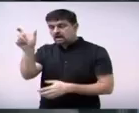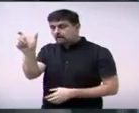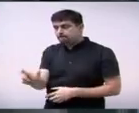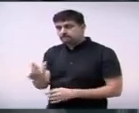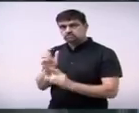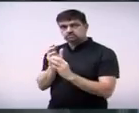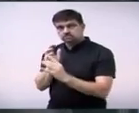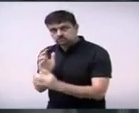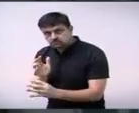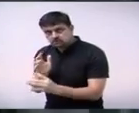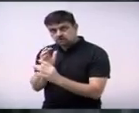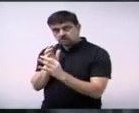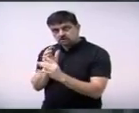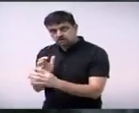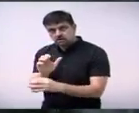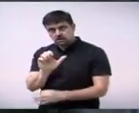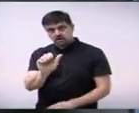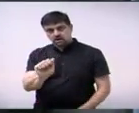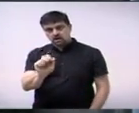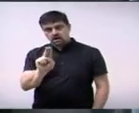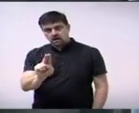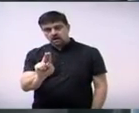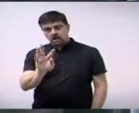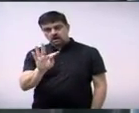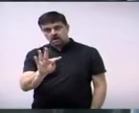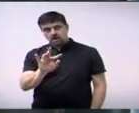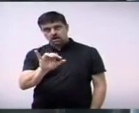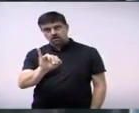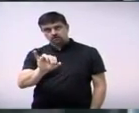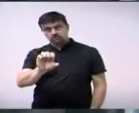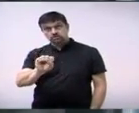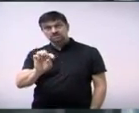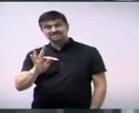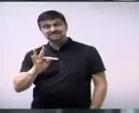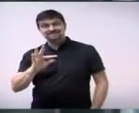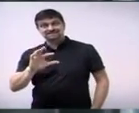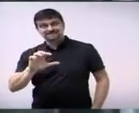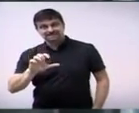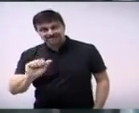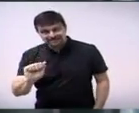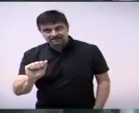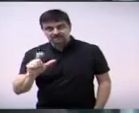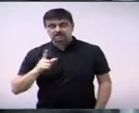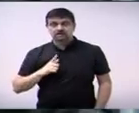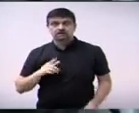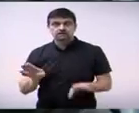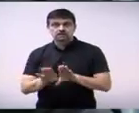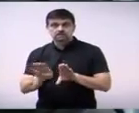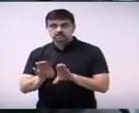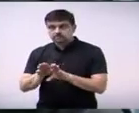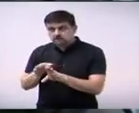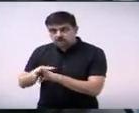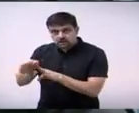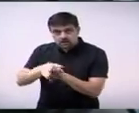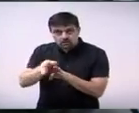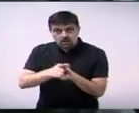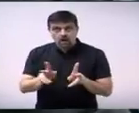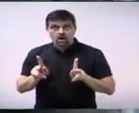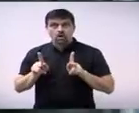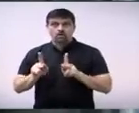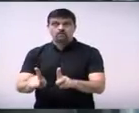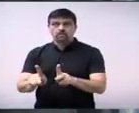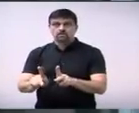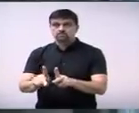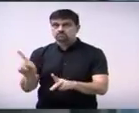aproveito também pedir para a população não se esquecer dos cuidados básicos